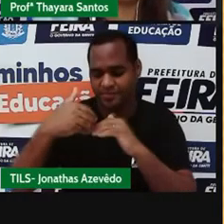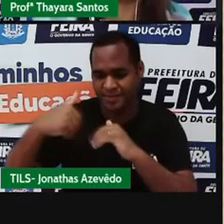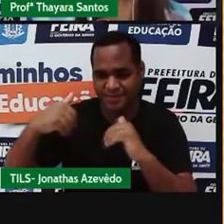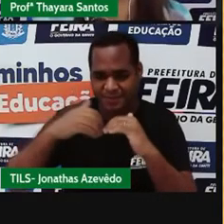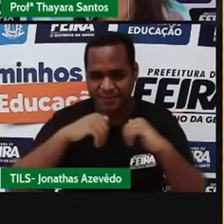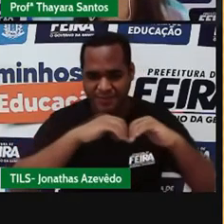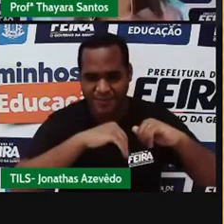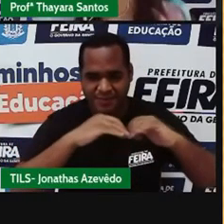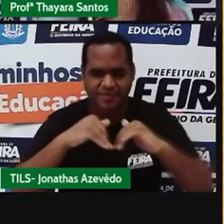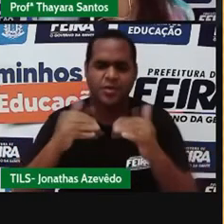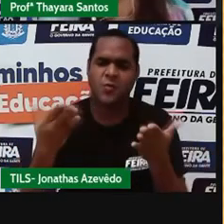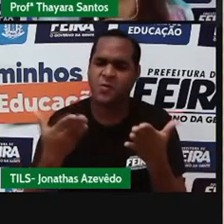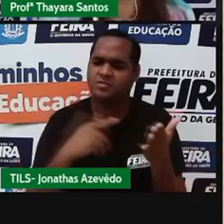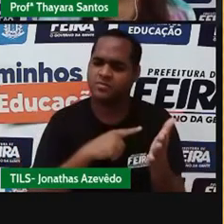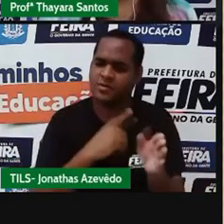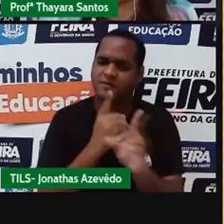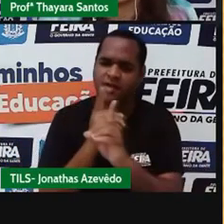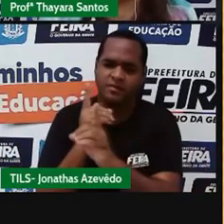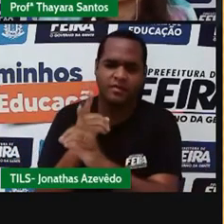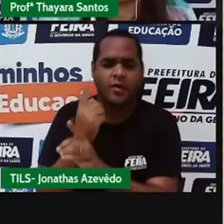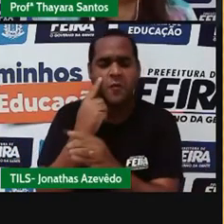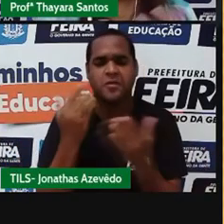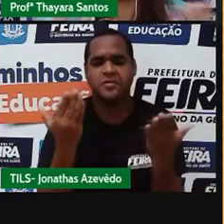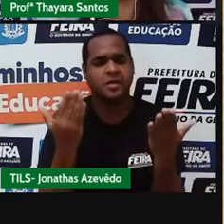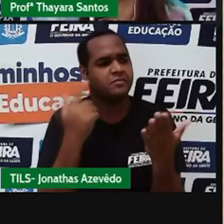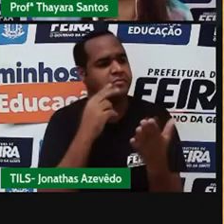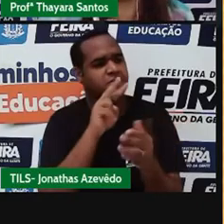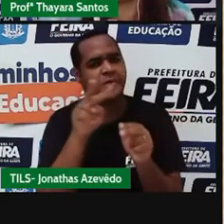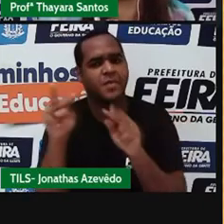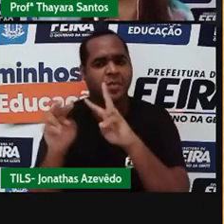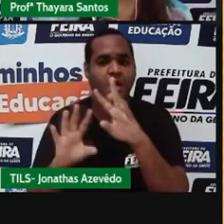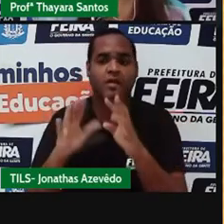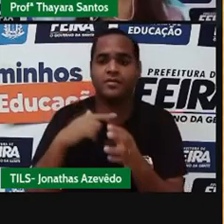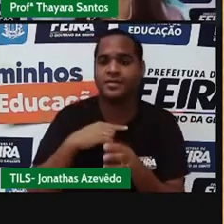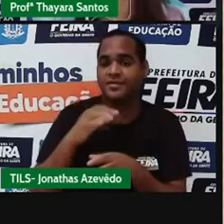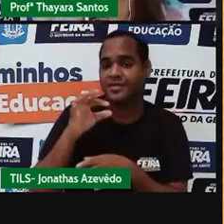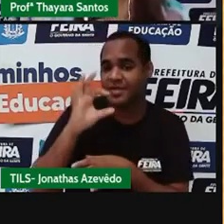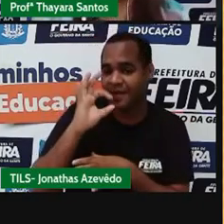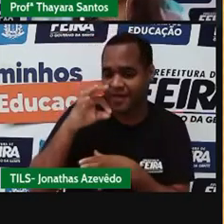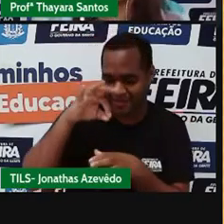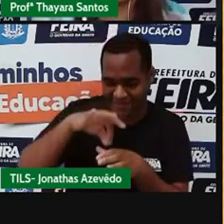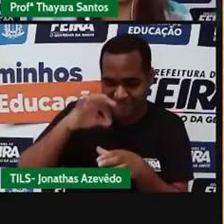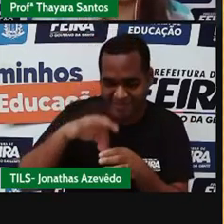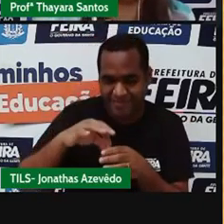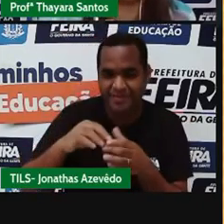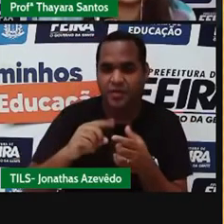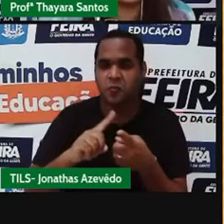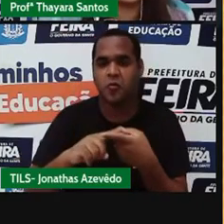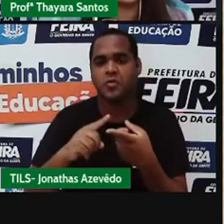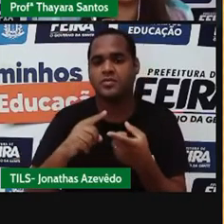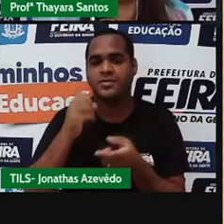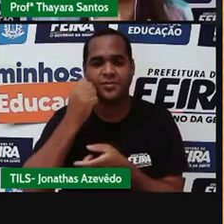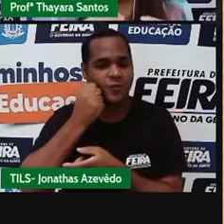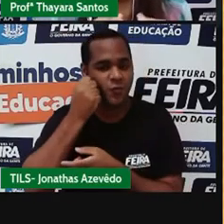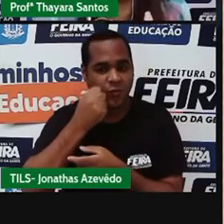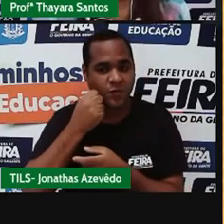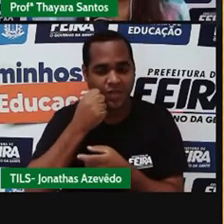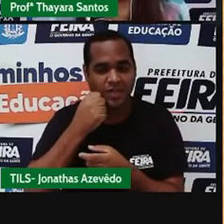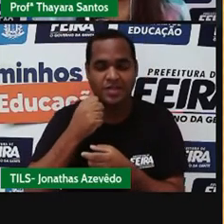presentes no nosso dia a dia e muitas vezes a gente nem se deu conta. Quando a gente está fazendo café, quando a gente faz um suco que fica muita